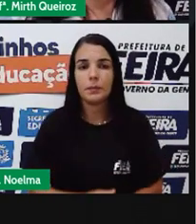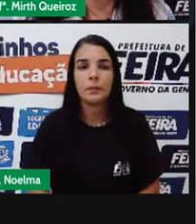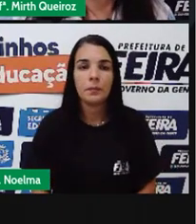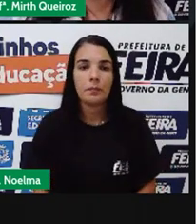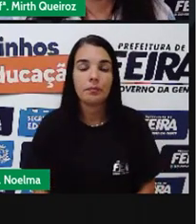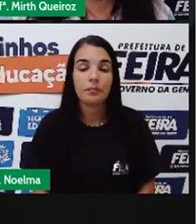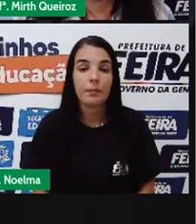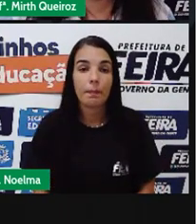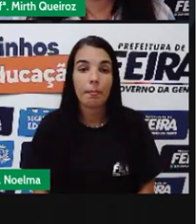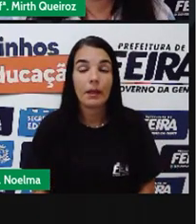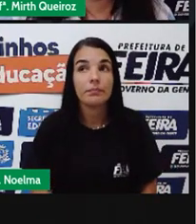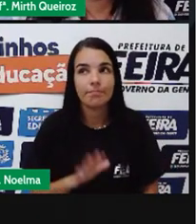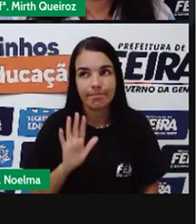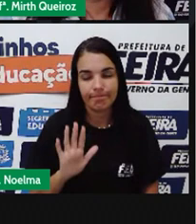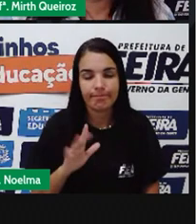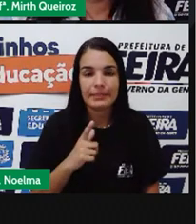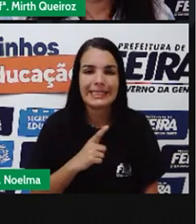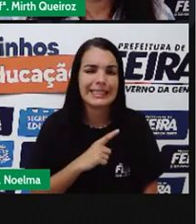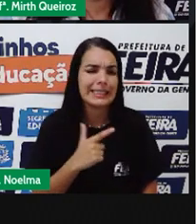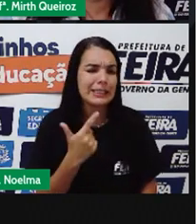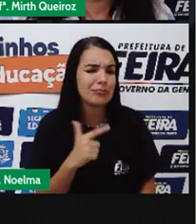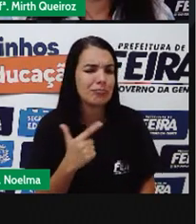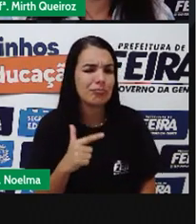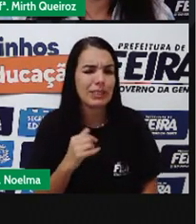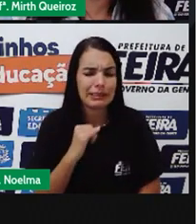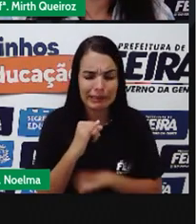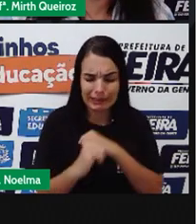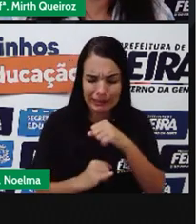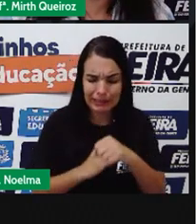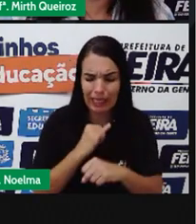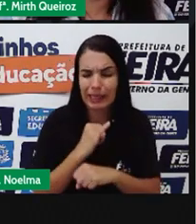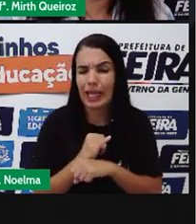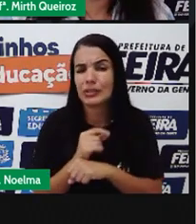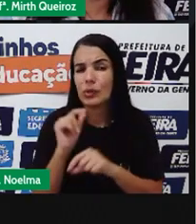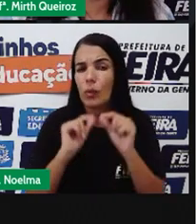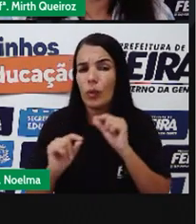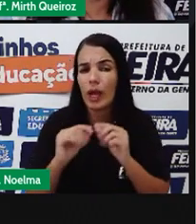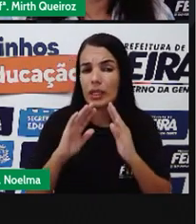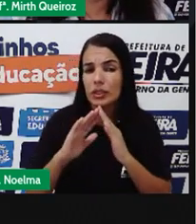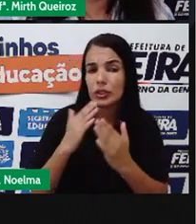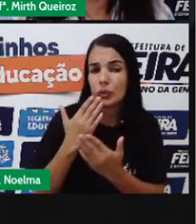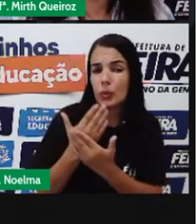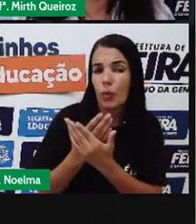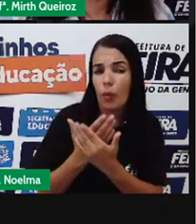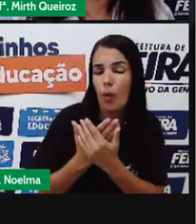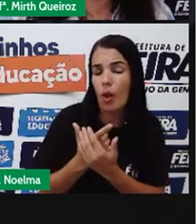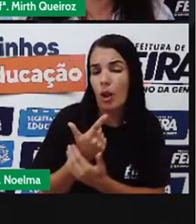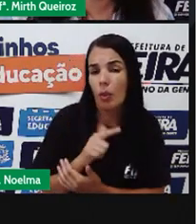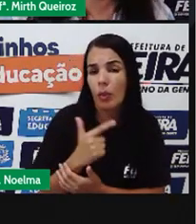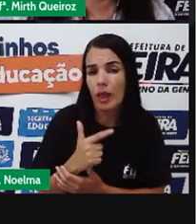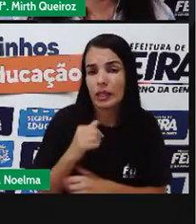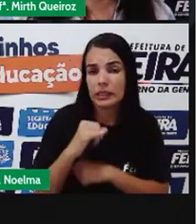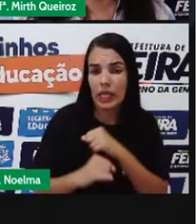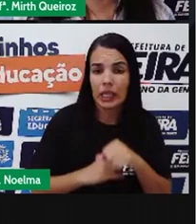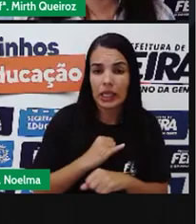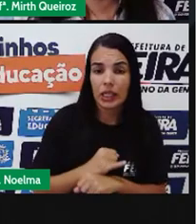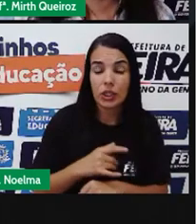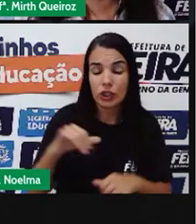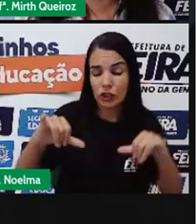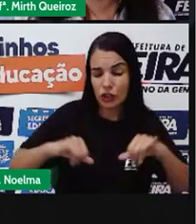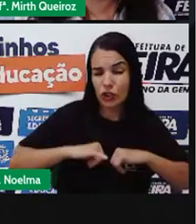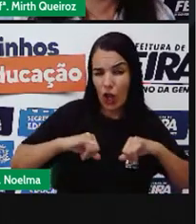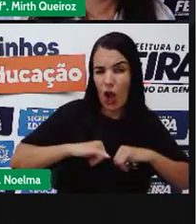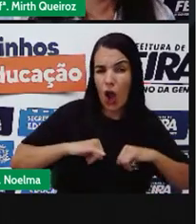Sem internet Estudantes de favela Sofrem para Se preparar Para o Enem Olha só isso Está